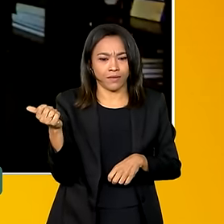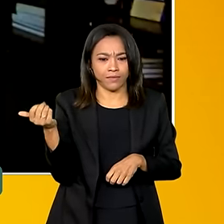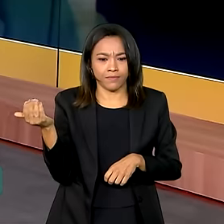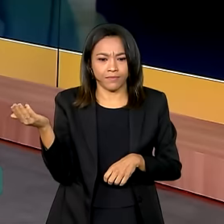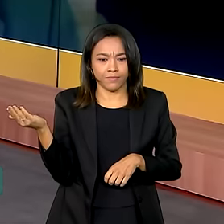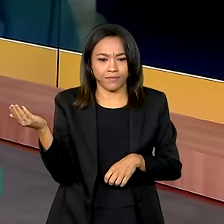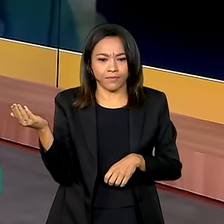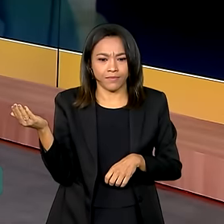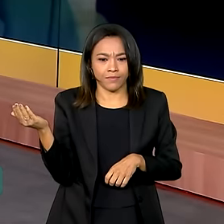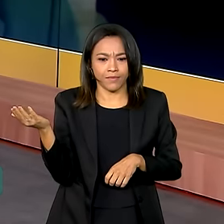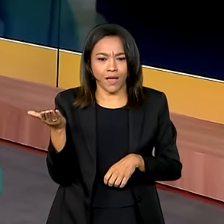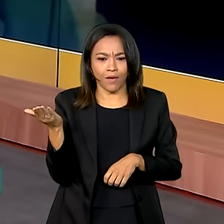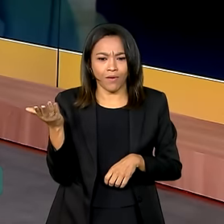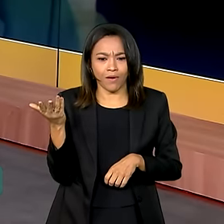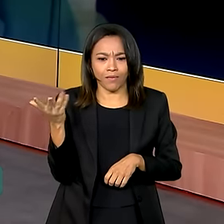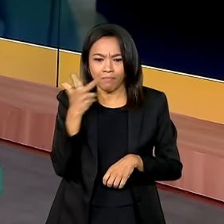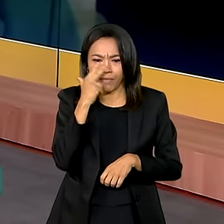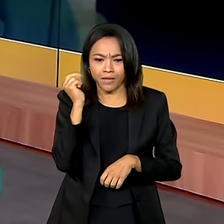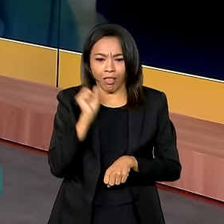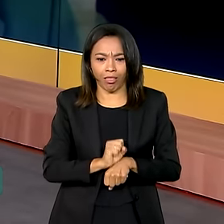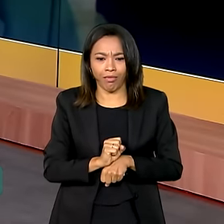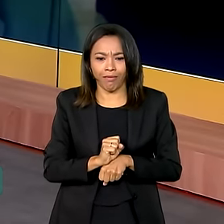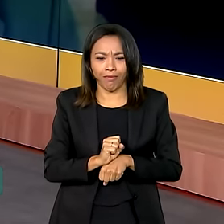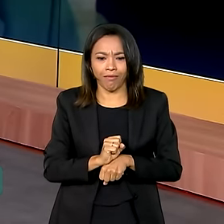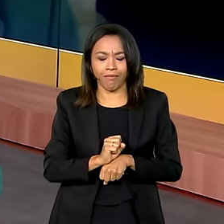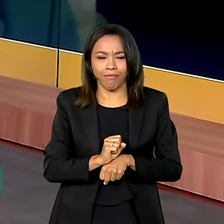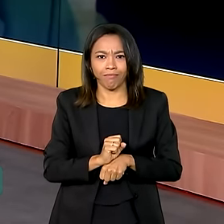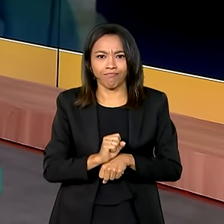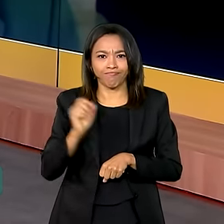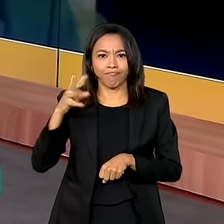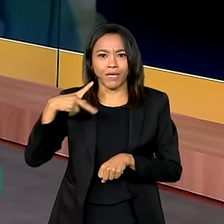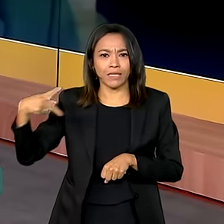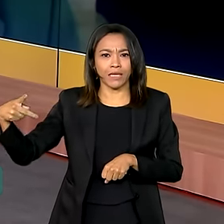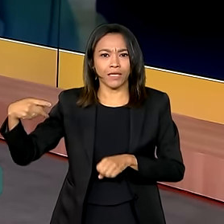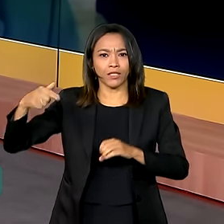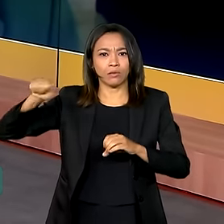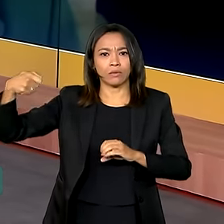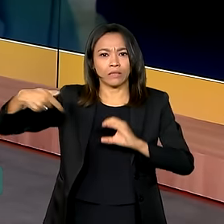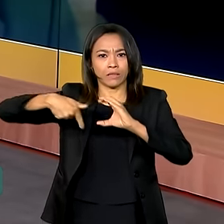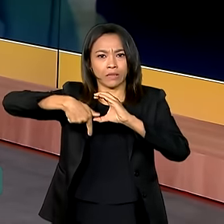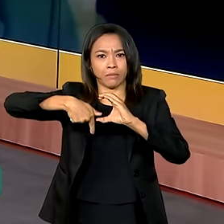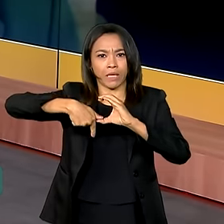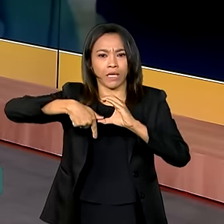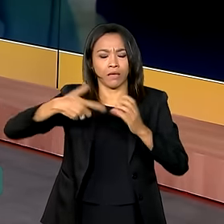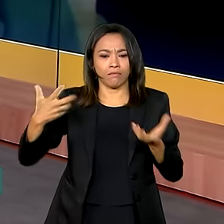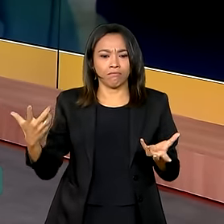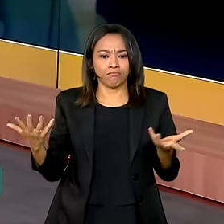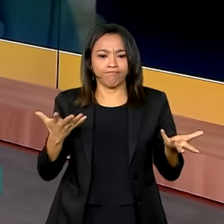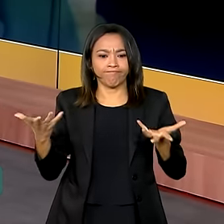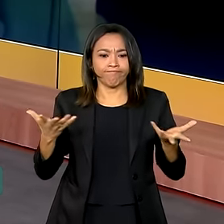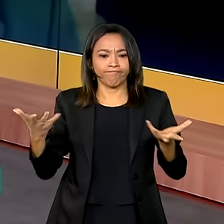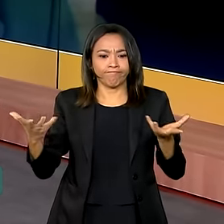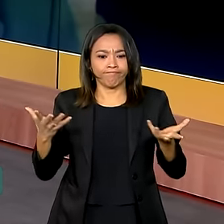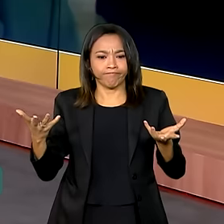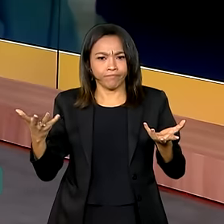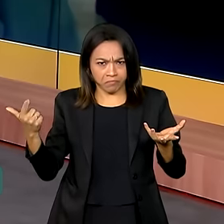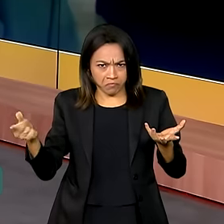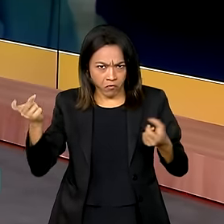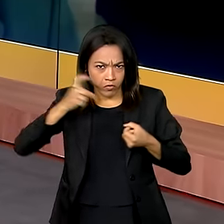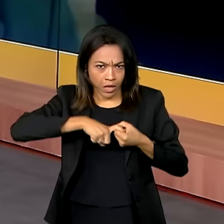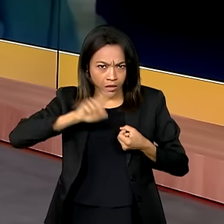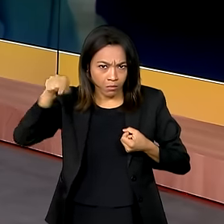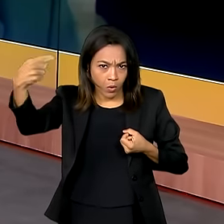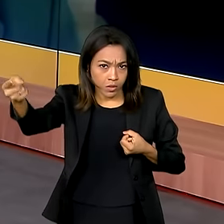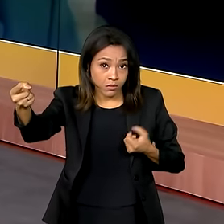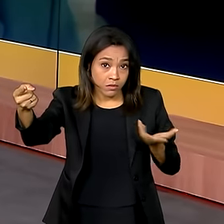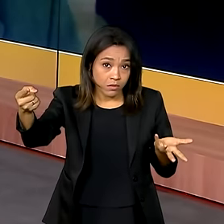Bom, agora sim, agora acho que a gente perdeu o contato com o presidente do CNPq. Narjara, nossa diretora hoje, a vai tentar retomar?